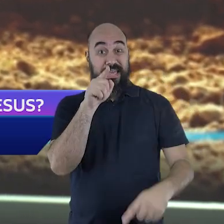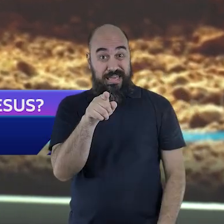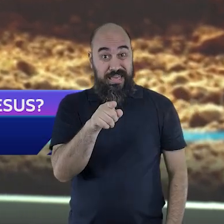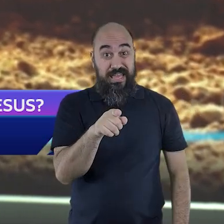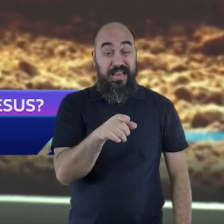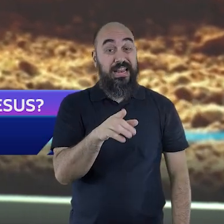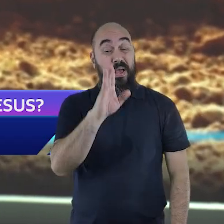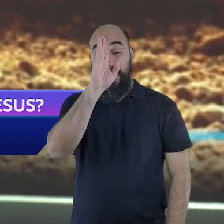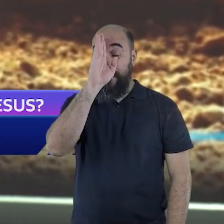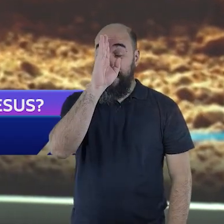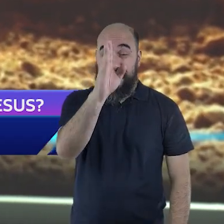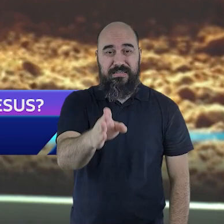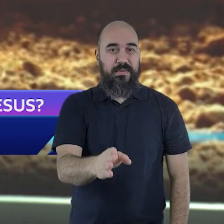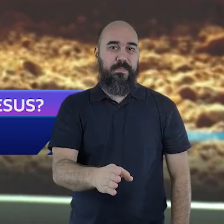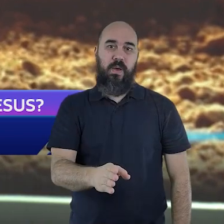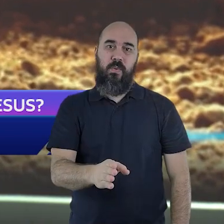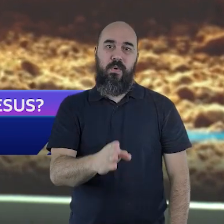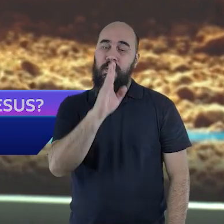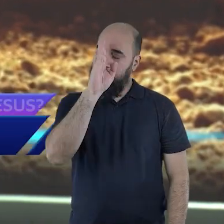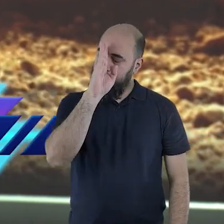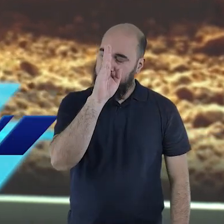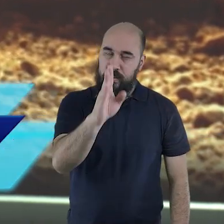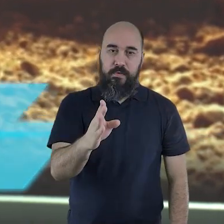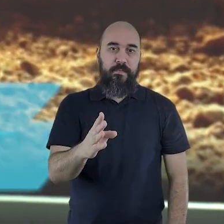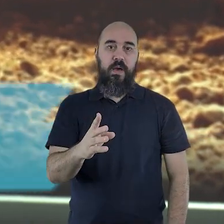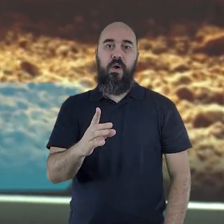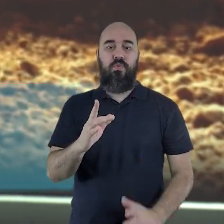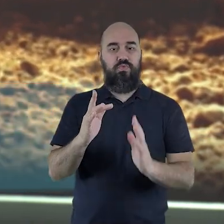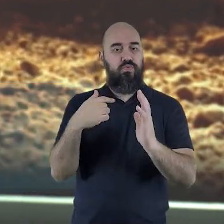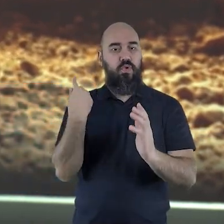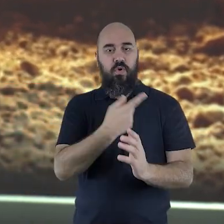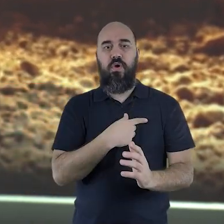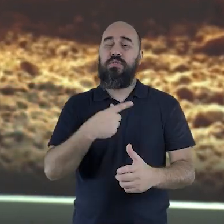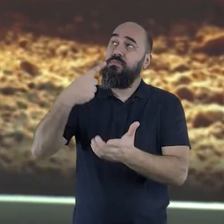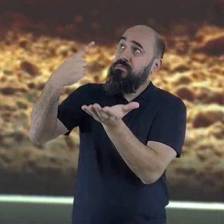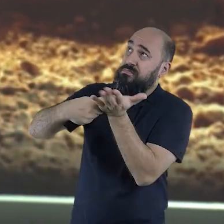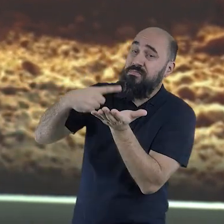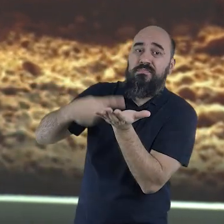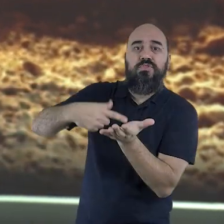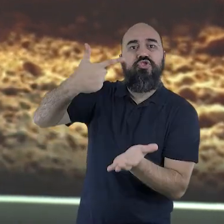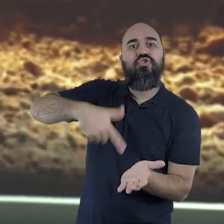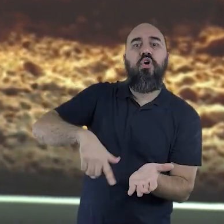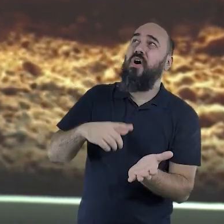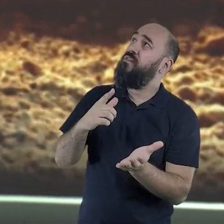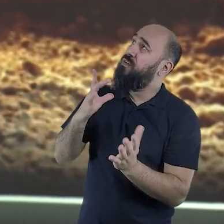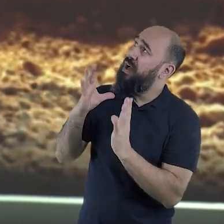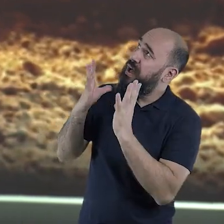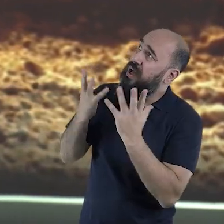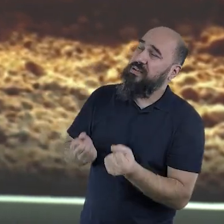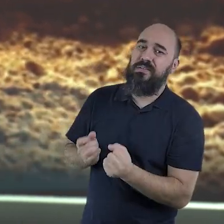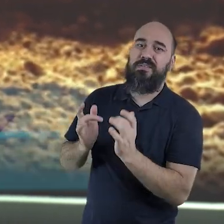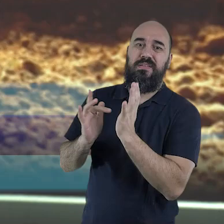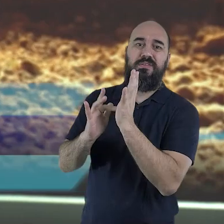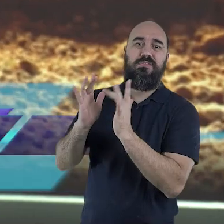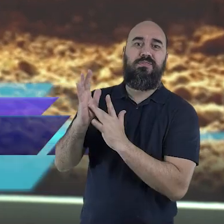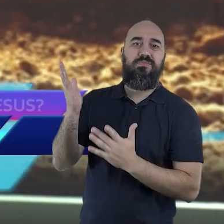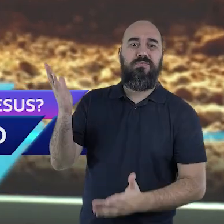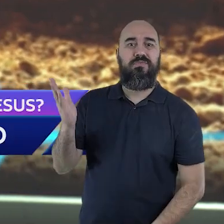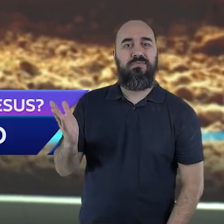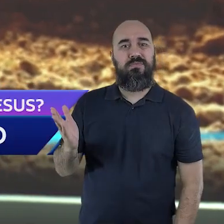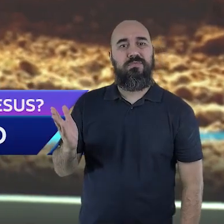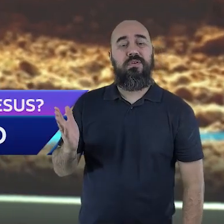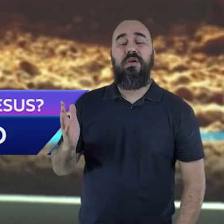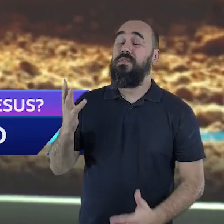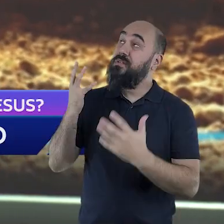atenção do céu é o centro da reconciliação entre Deus e os seres humanos. Agora por que Jesus